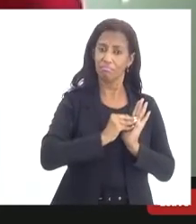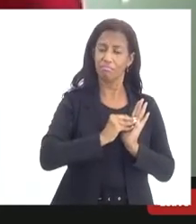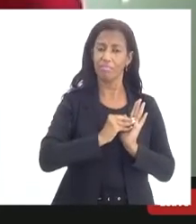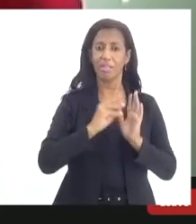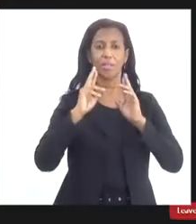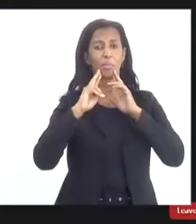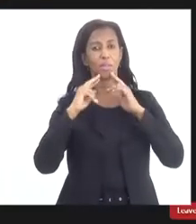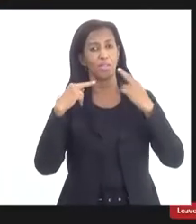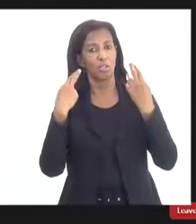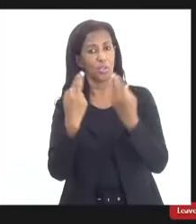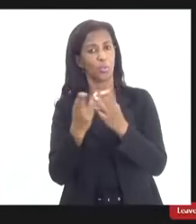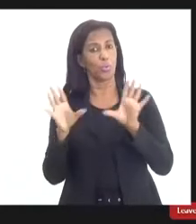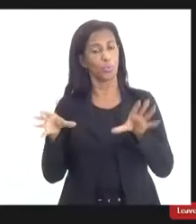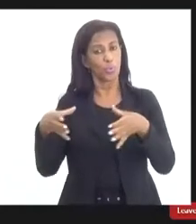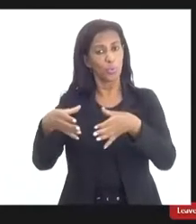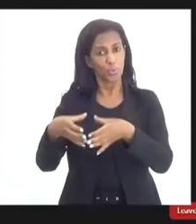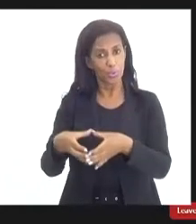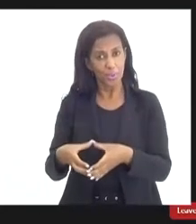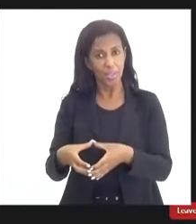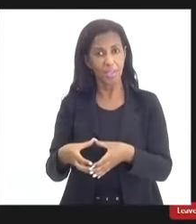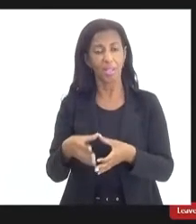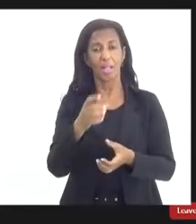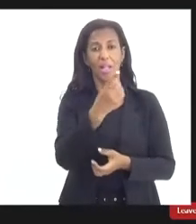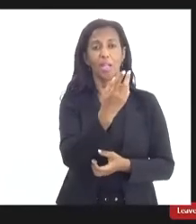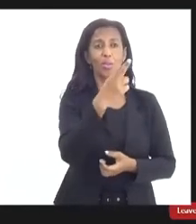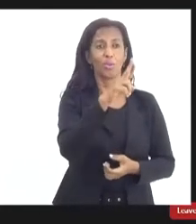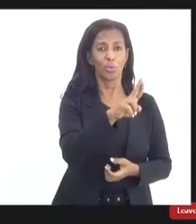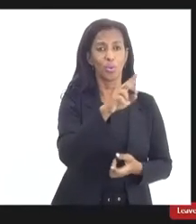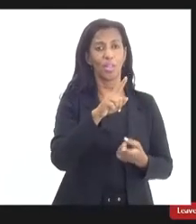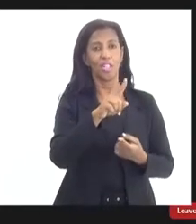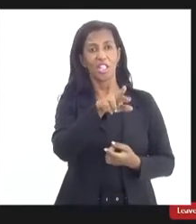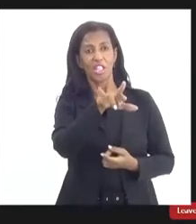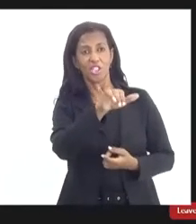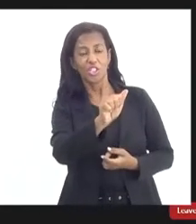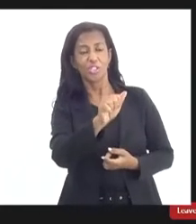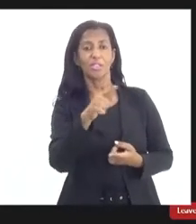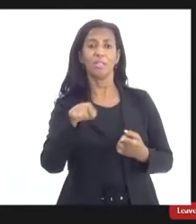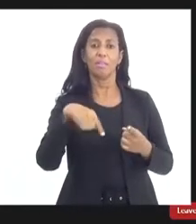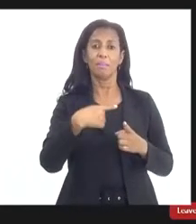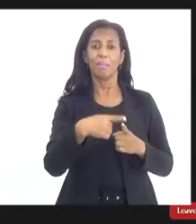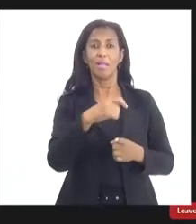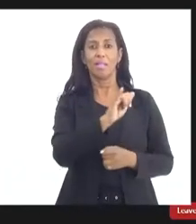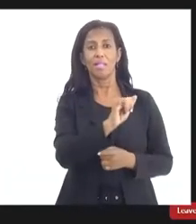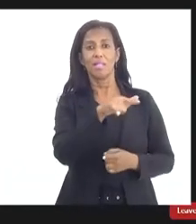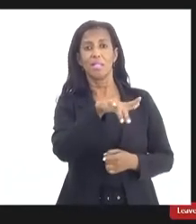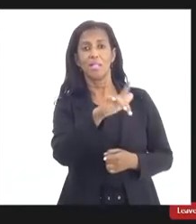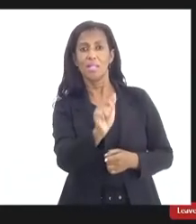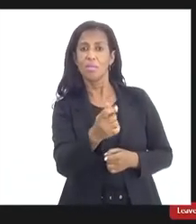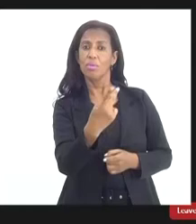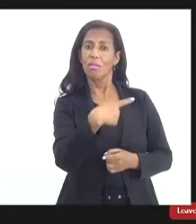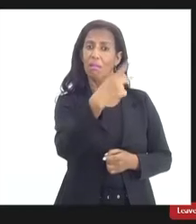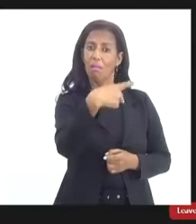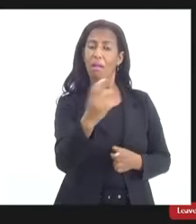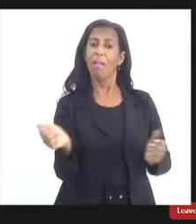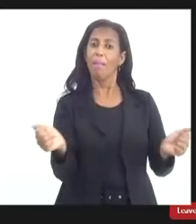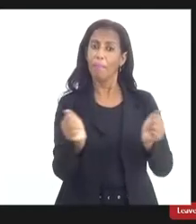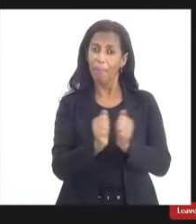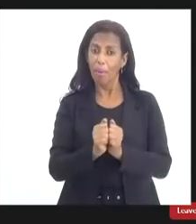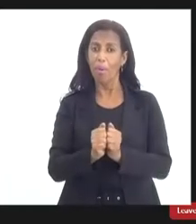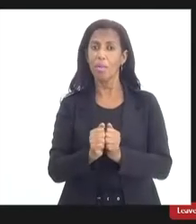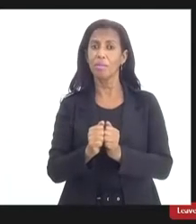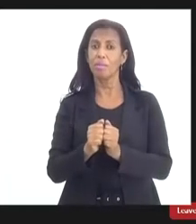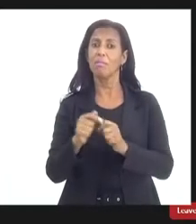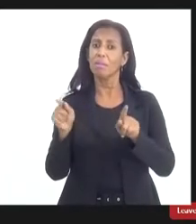das reuniões do conselho a doutora Cristina e a doutora Ilza né para que elas possam então conversar